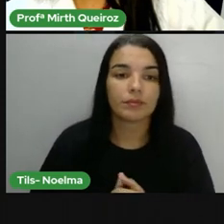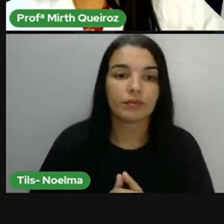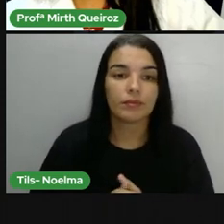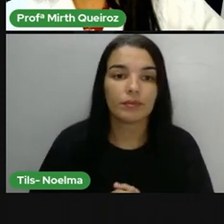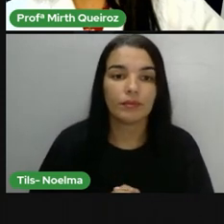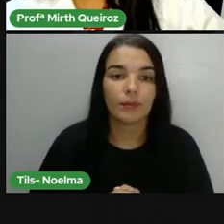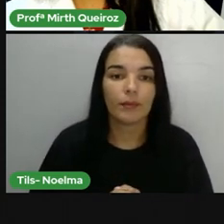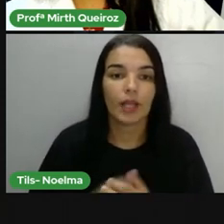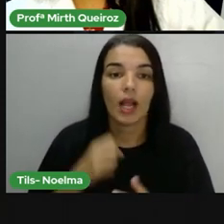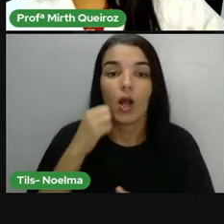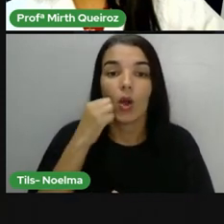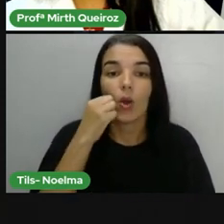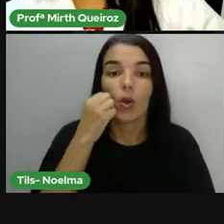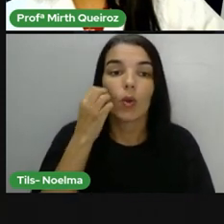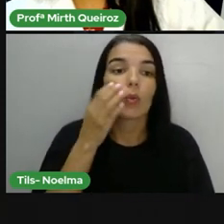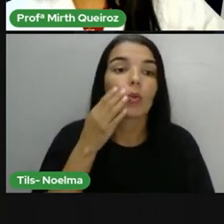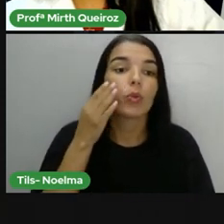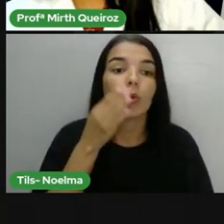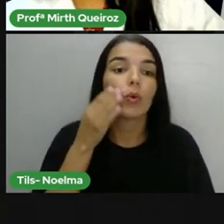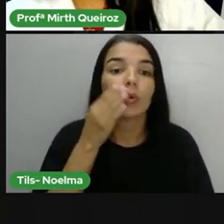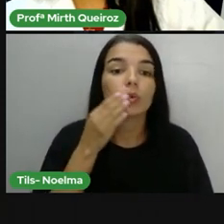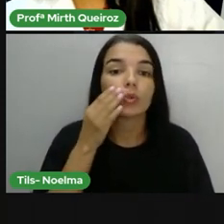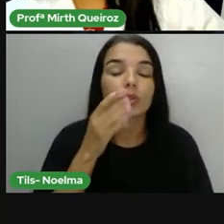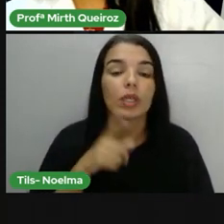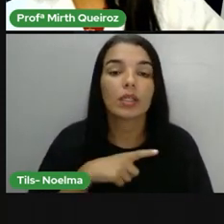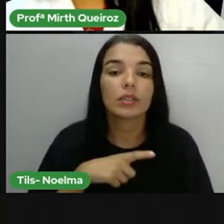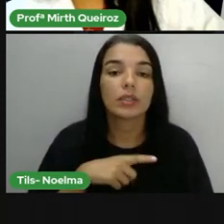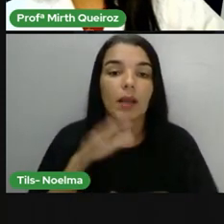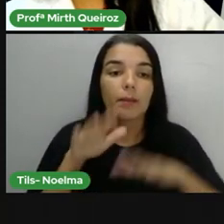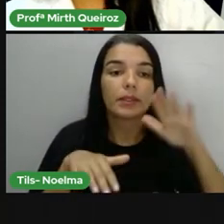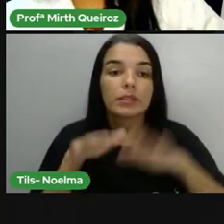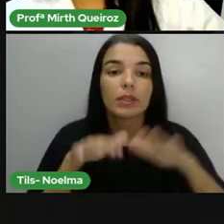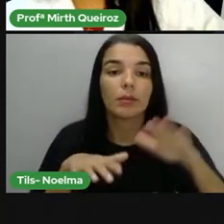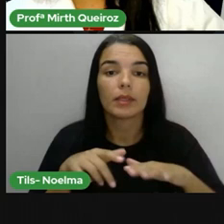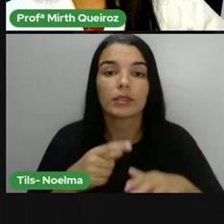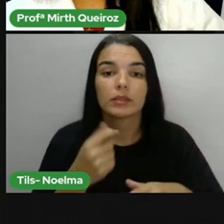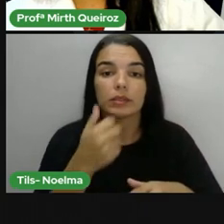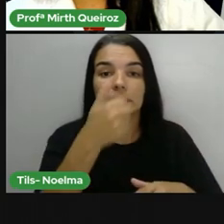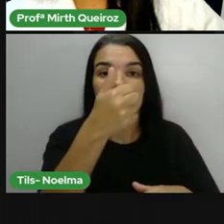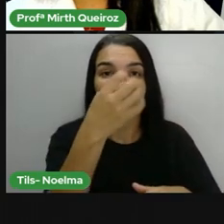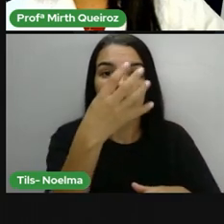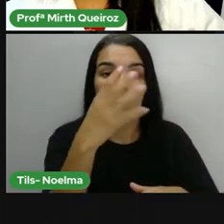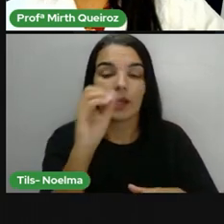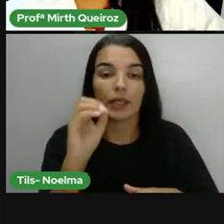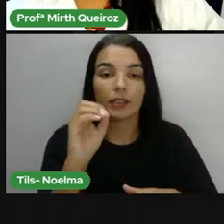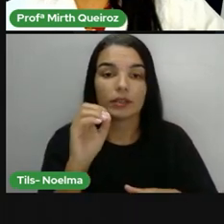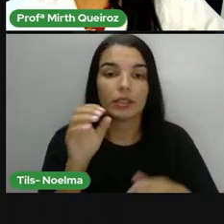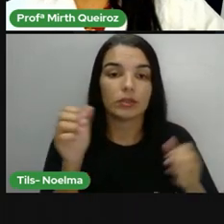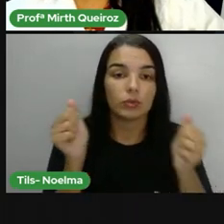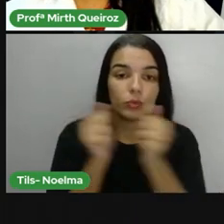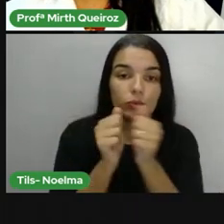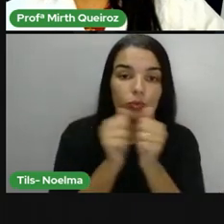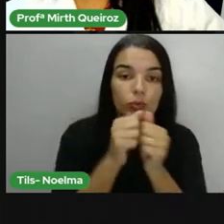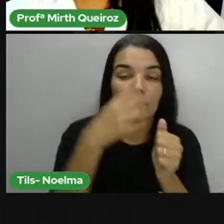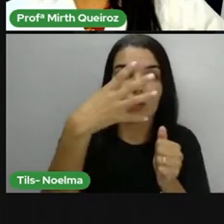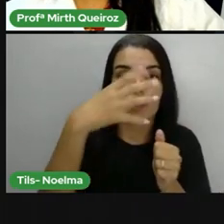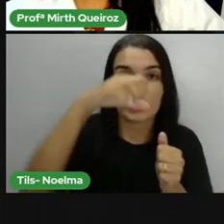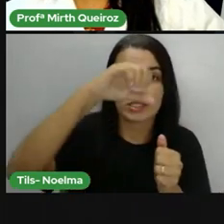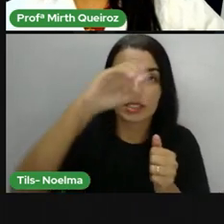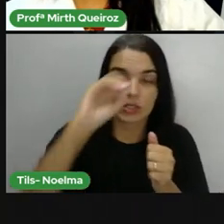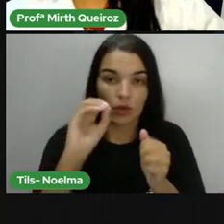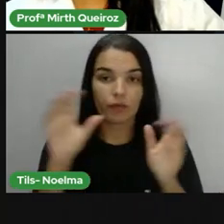O doce cremoso, 140 potes de 300 gramas, cada um é 490. Se a gente vai